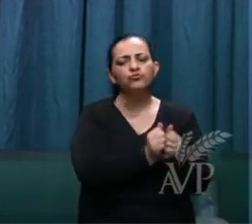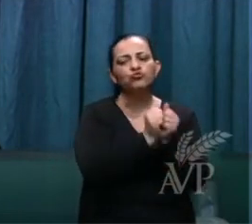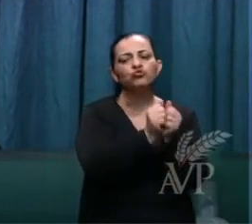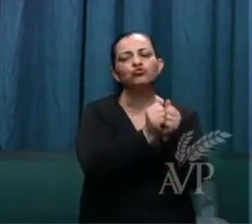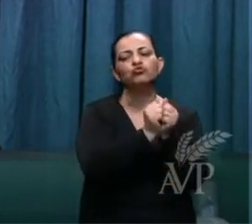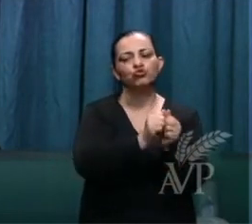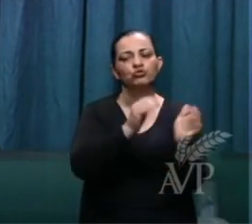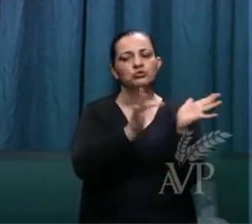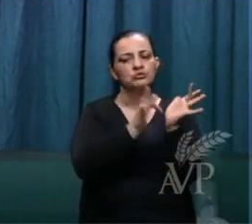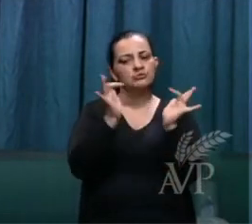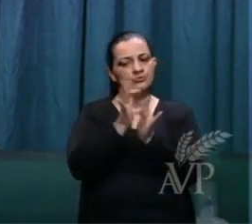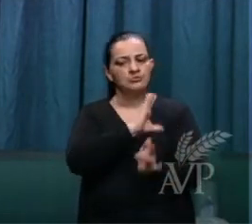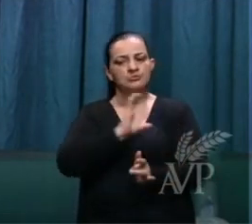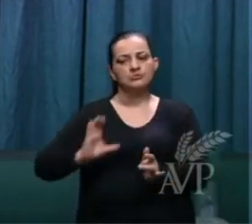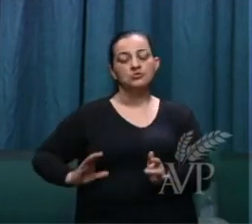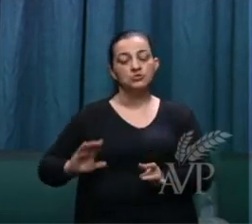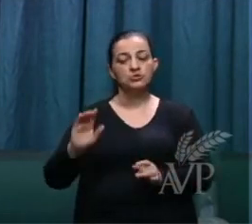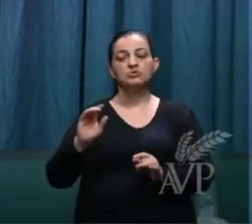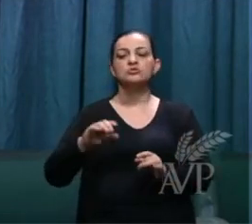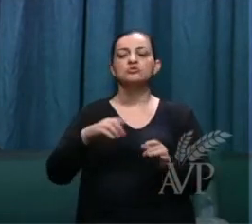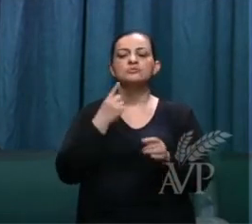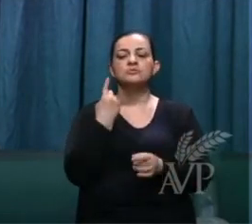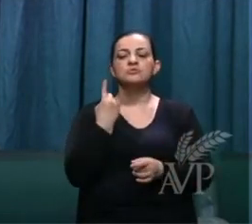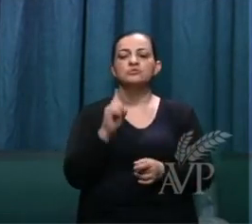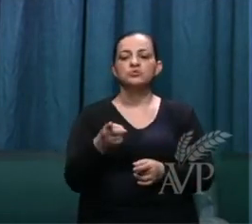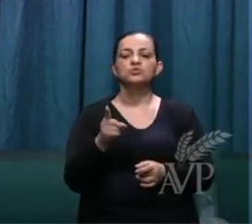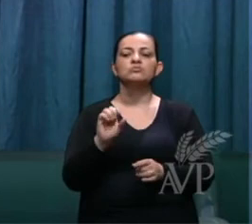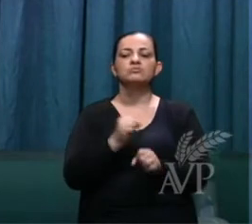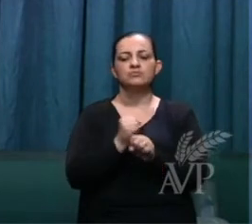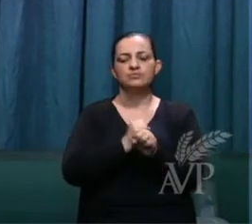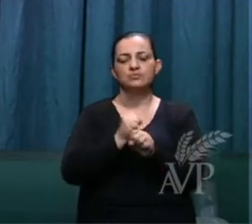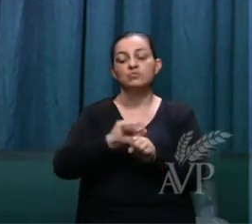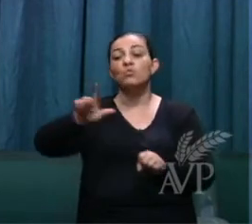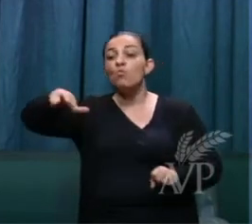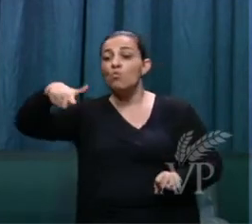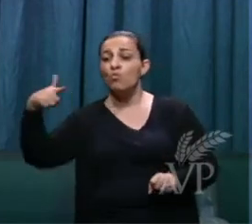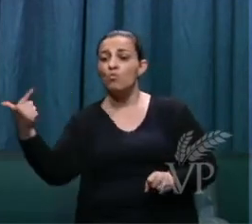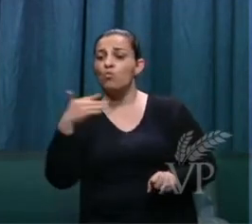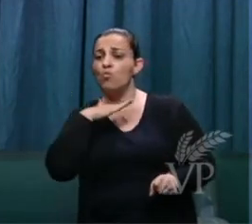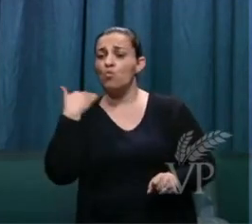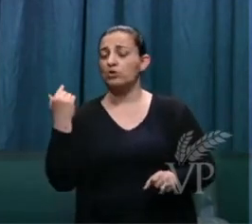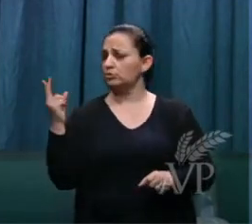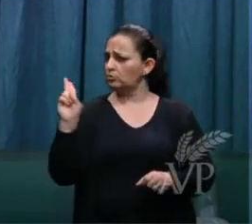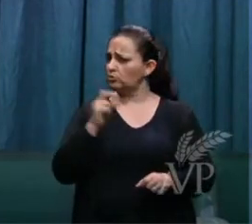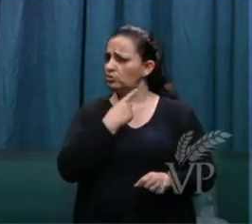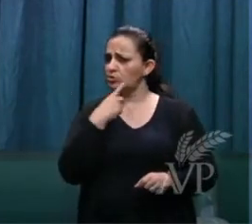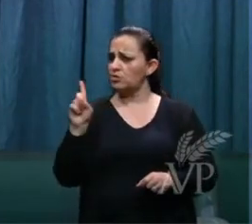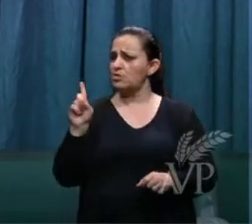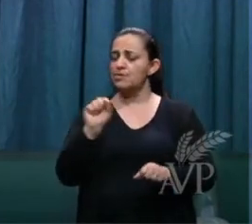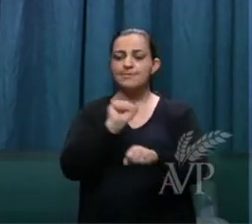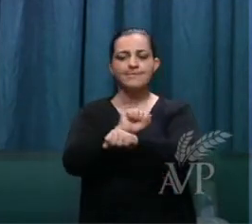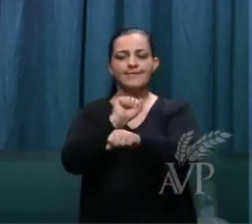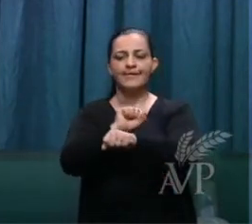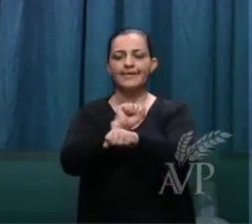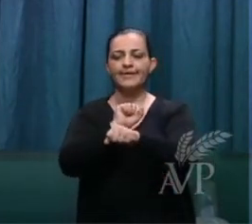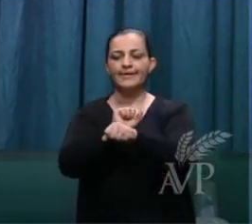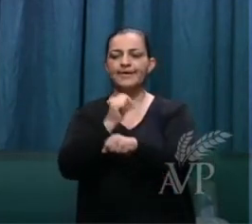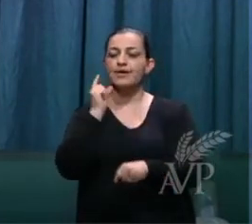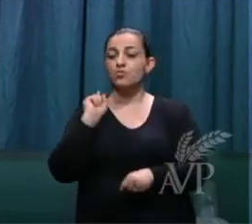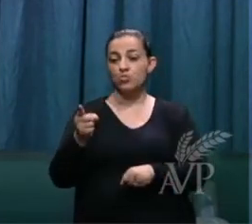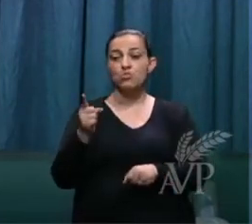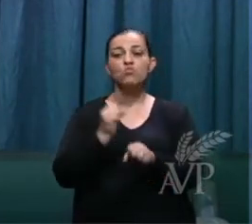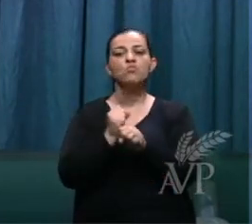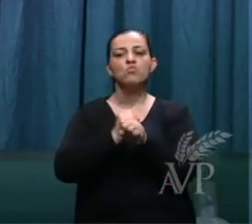mas os outros mortos não reviveram até até os mil anos se acabaram